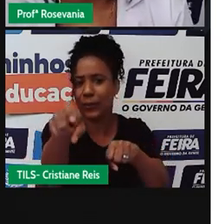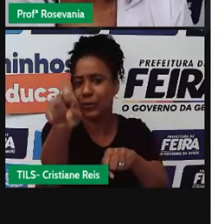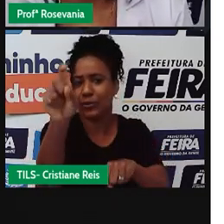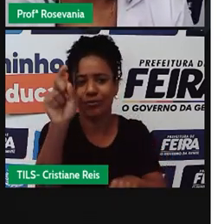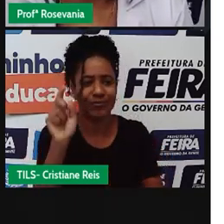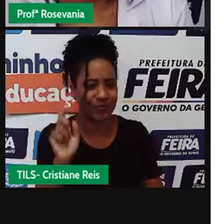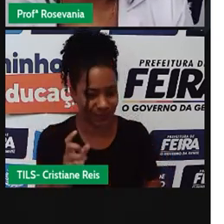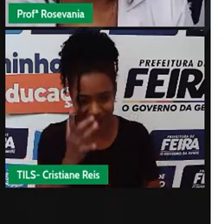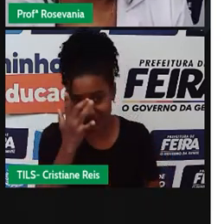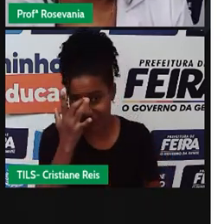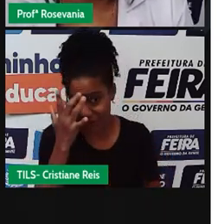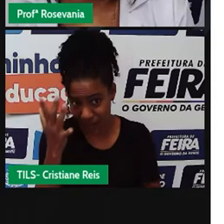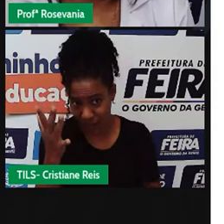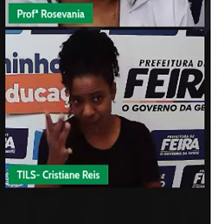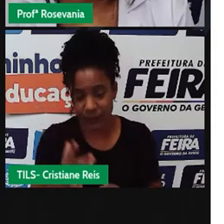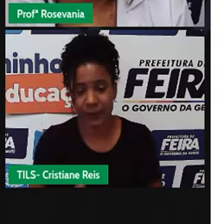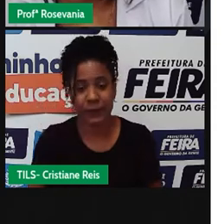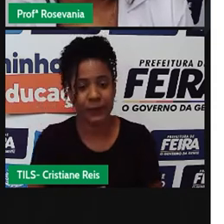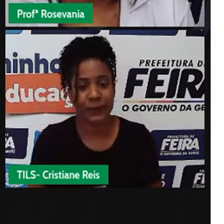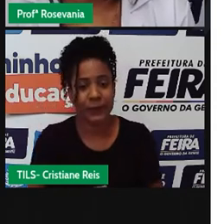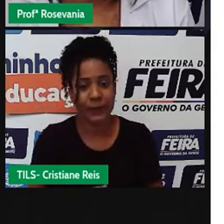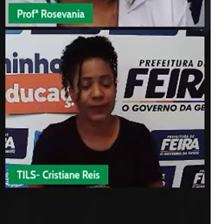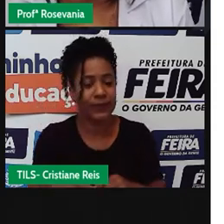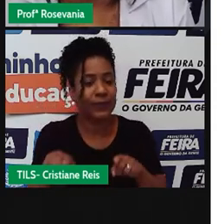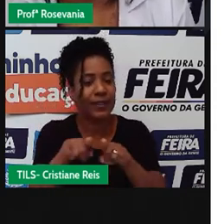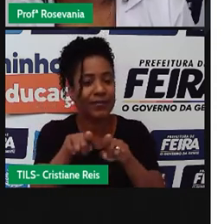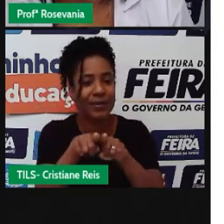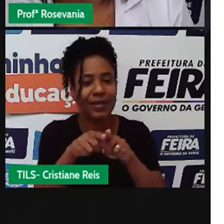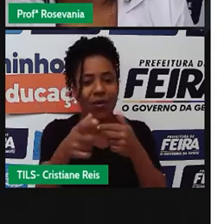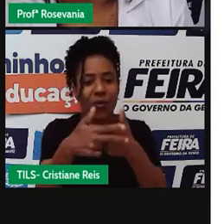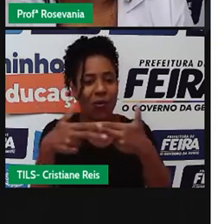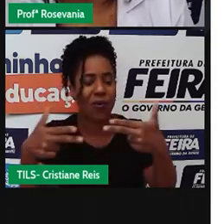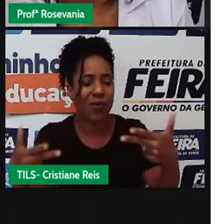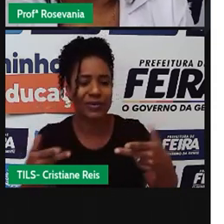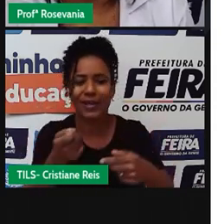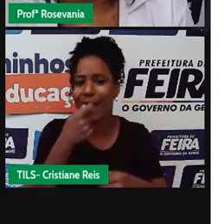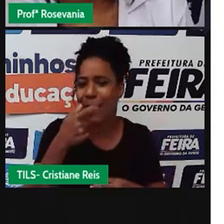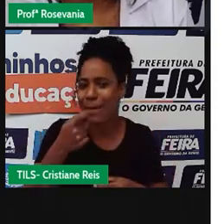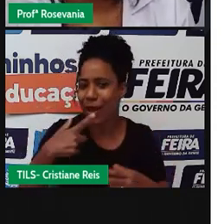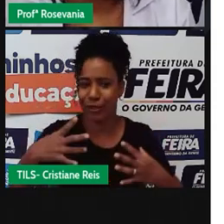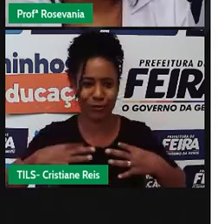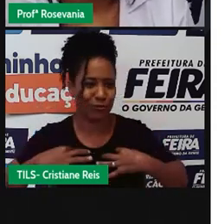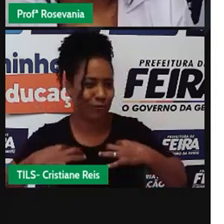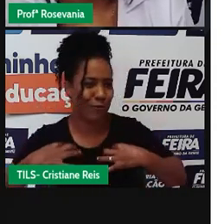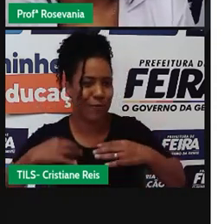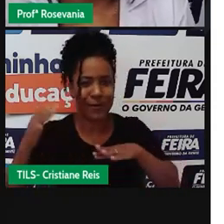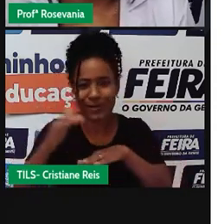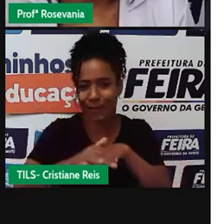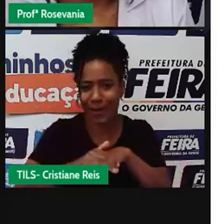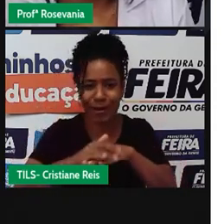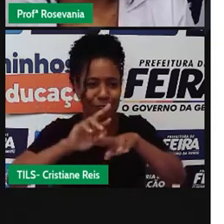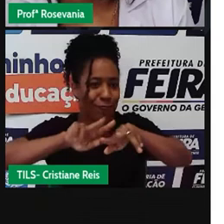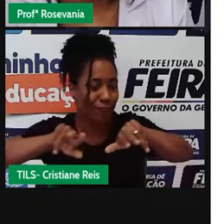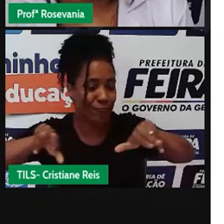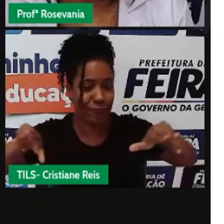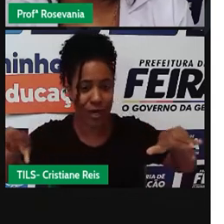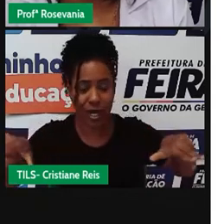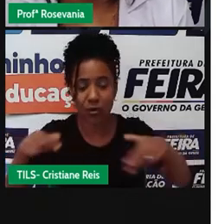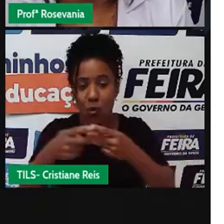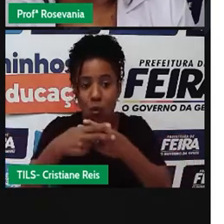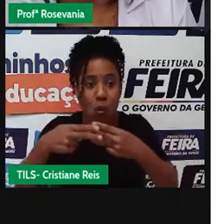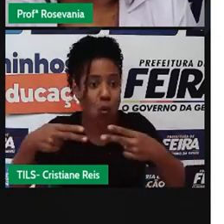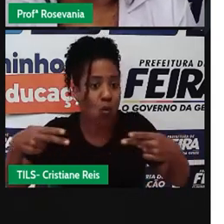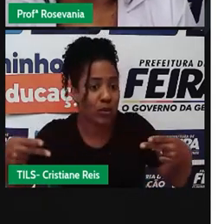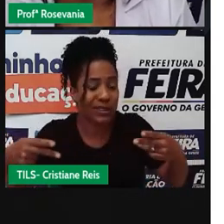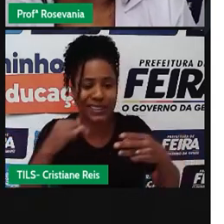de moto. As nossas mercadorias, os nossos produtos, remédios, roupas, sapatos, né, utensílios